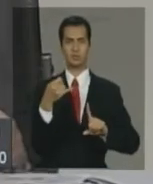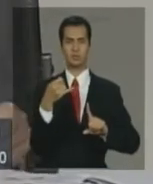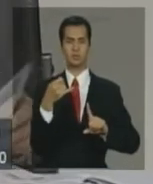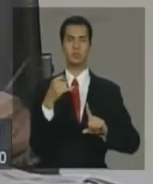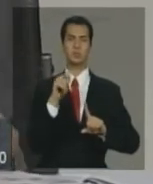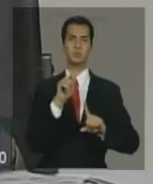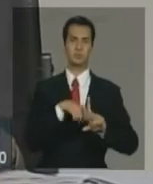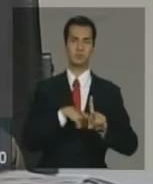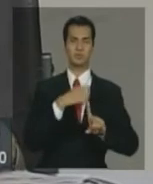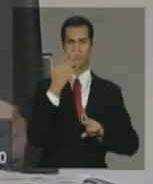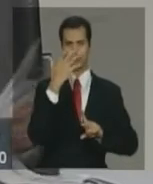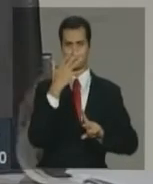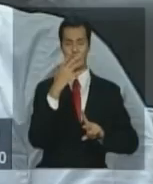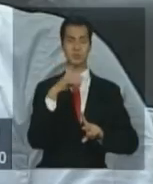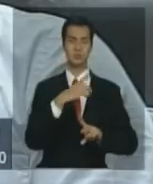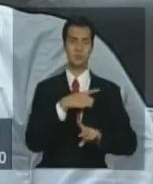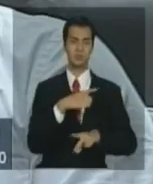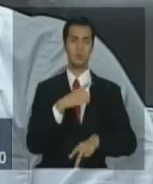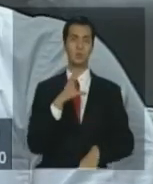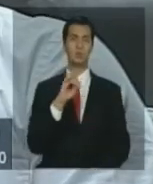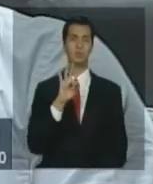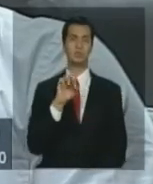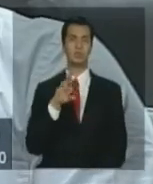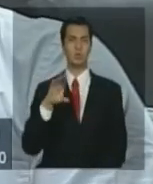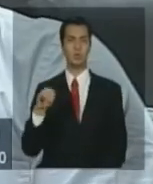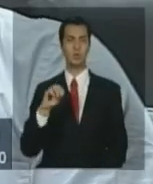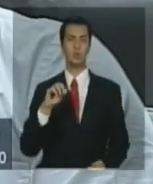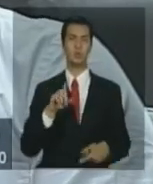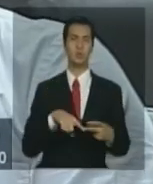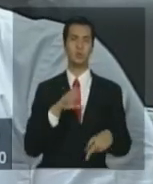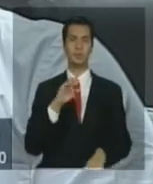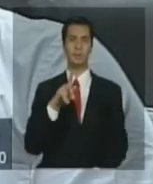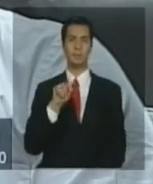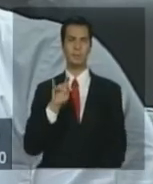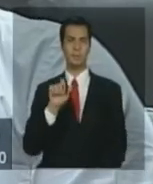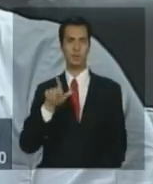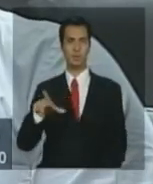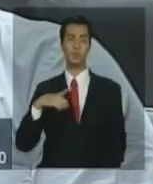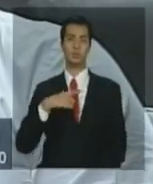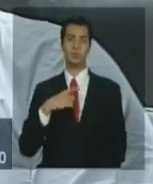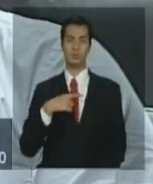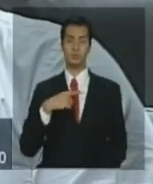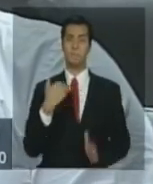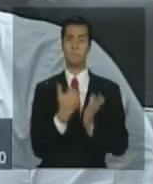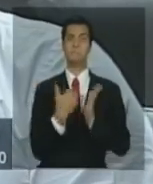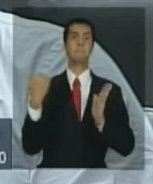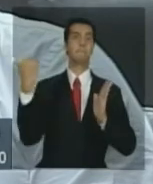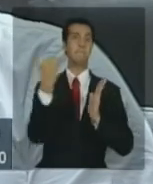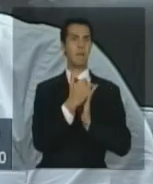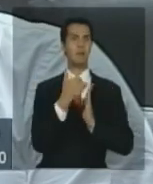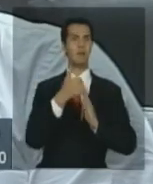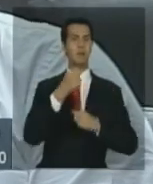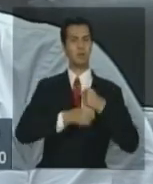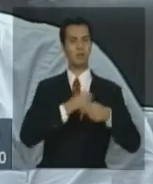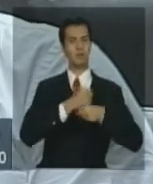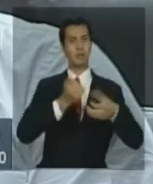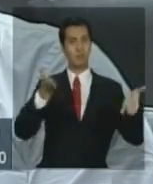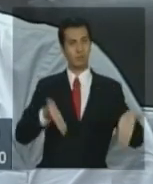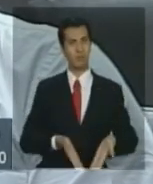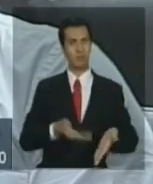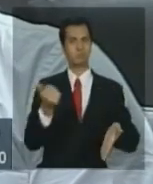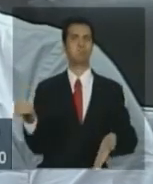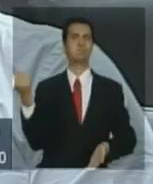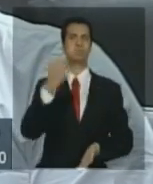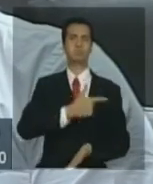despesas de custeio e capital, elas foram ligeiramente maiores neste ano do que foram no ano passado, o que justifica essa